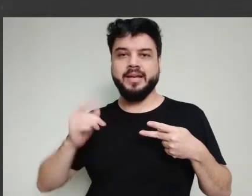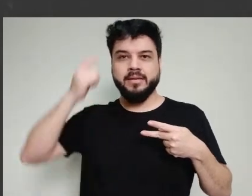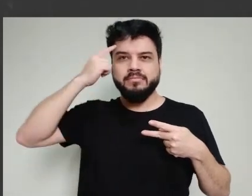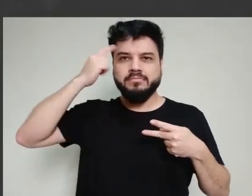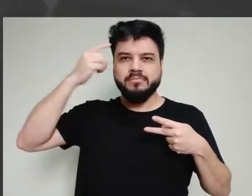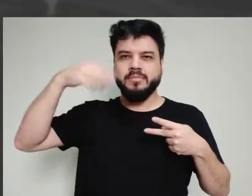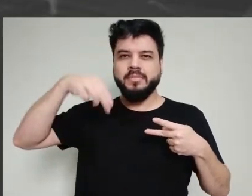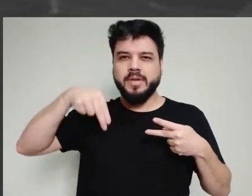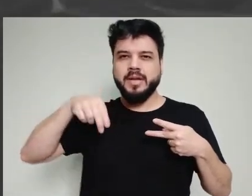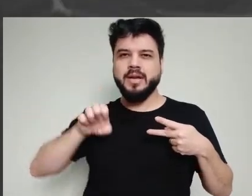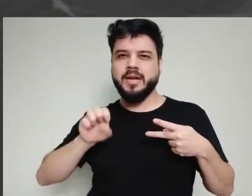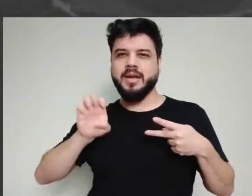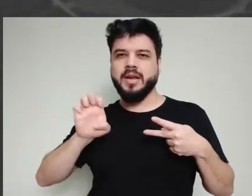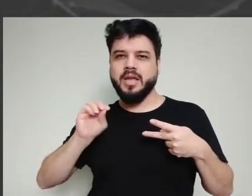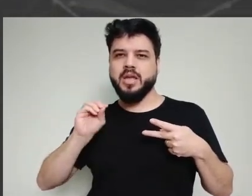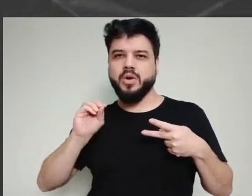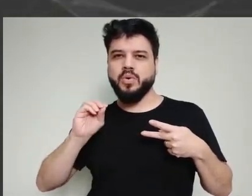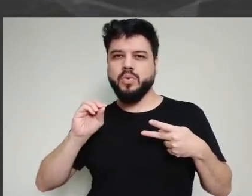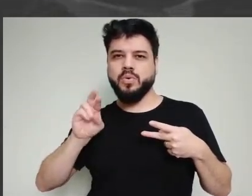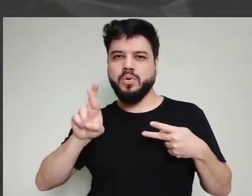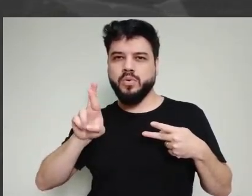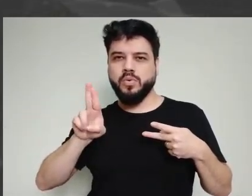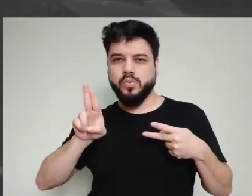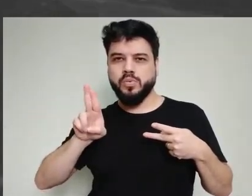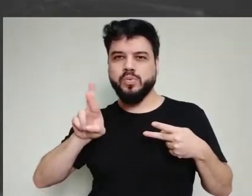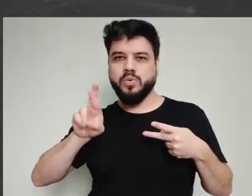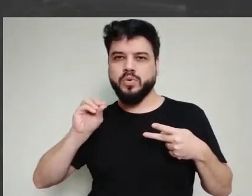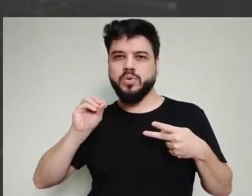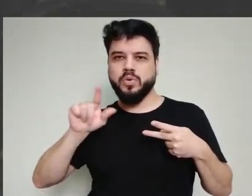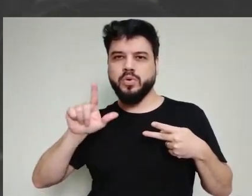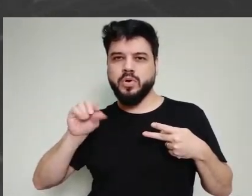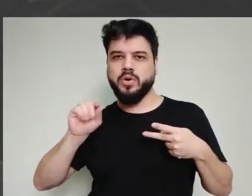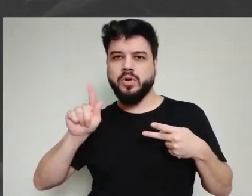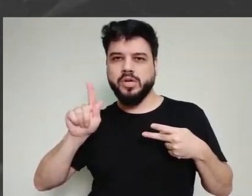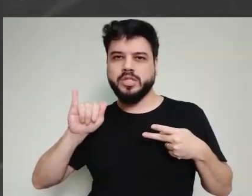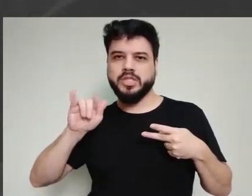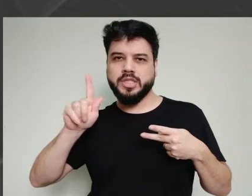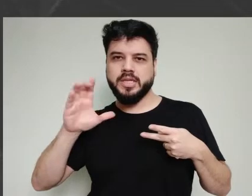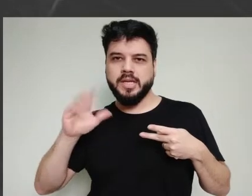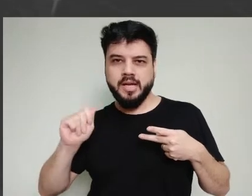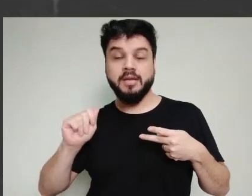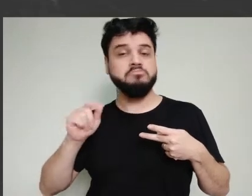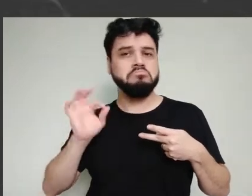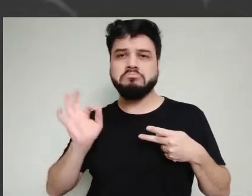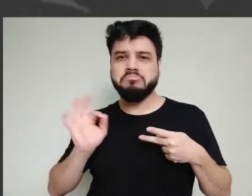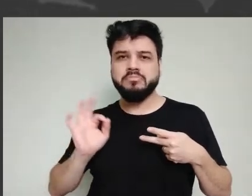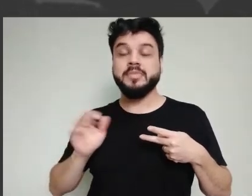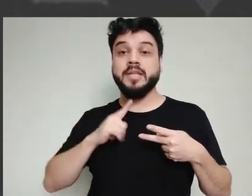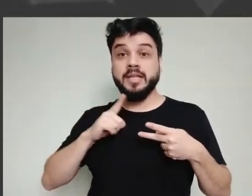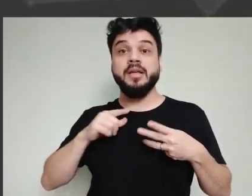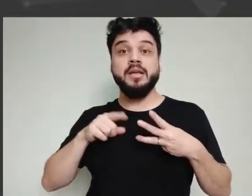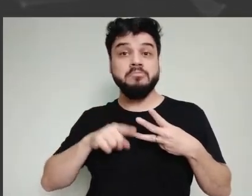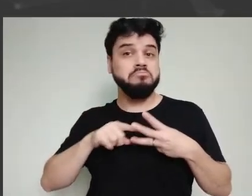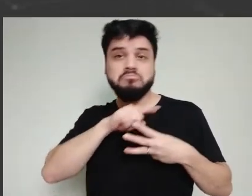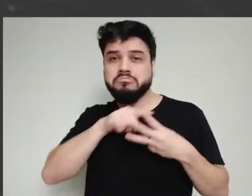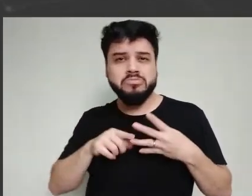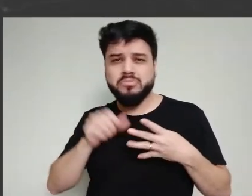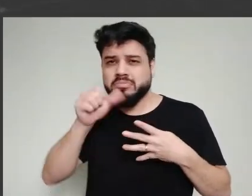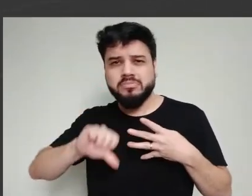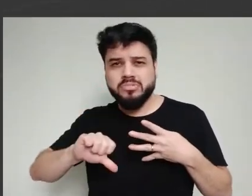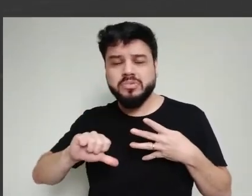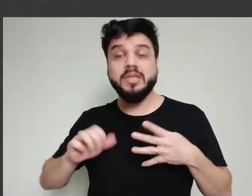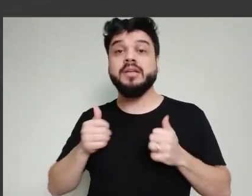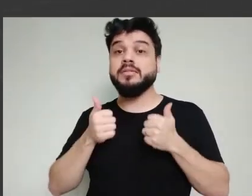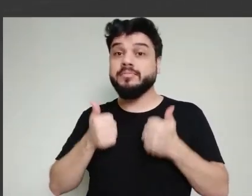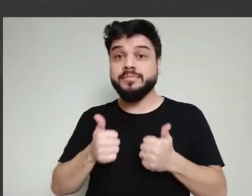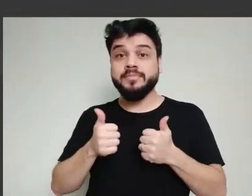Então, ela tem as condições de seguir para os testes clínicos, que são os testes em humanos. Então, aí é submetido